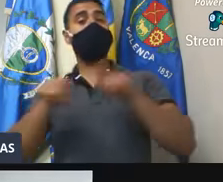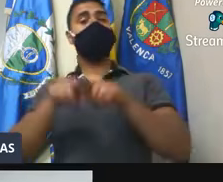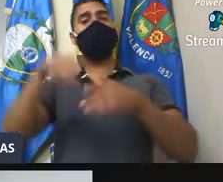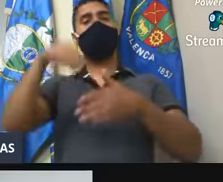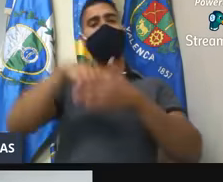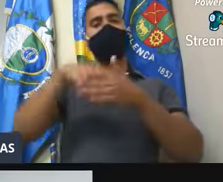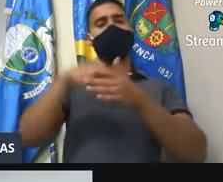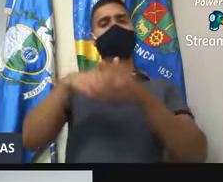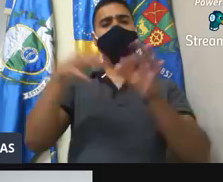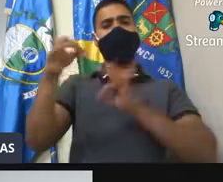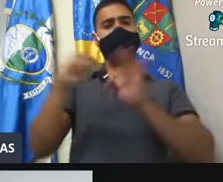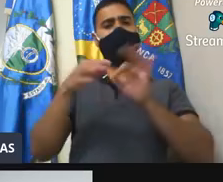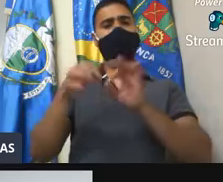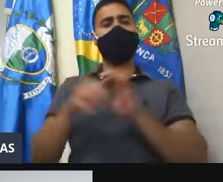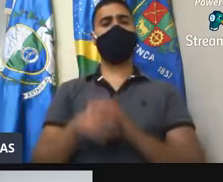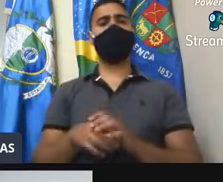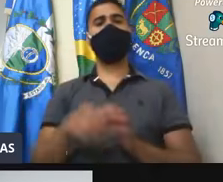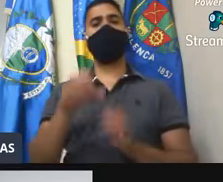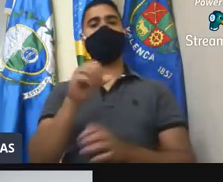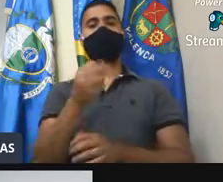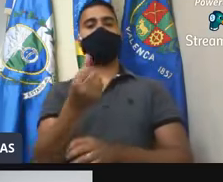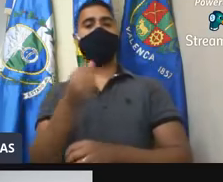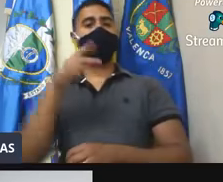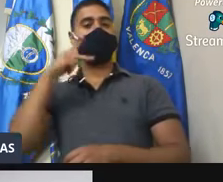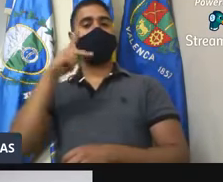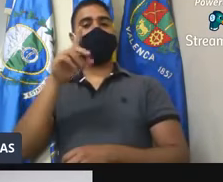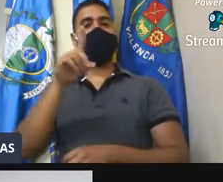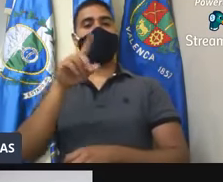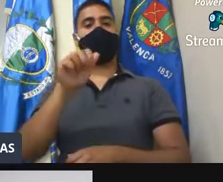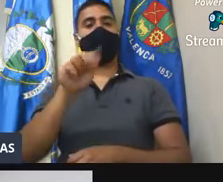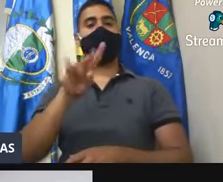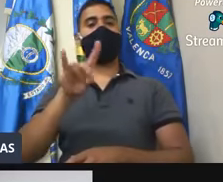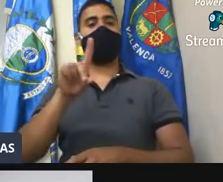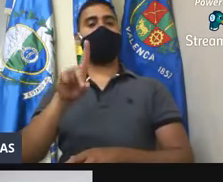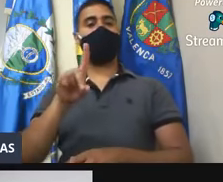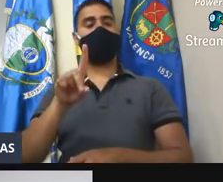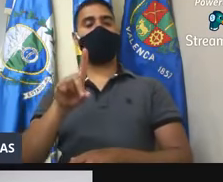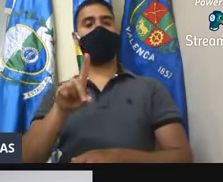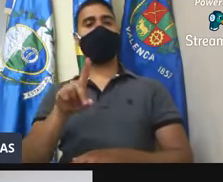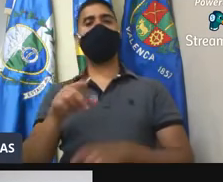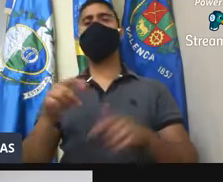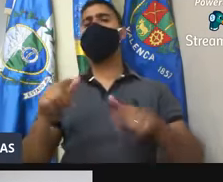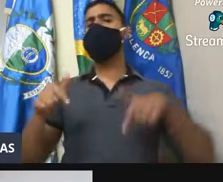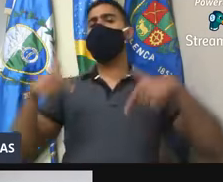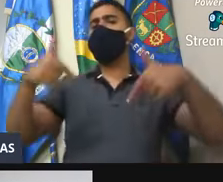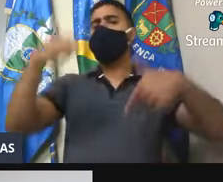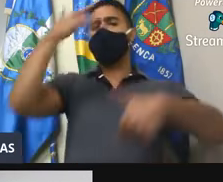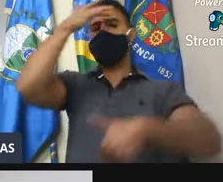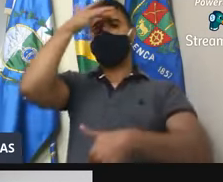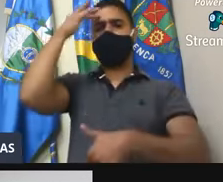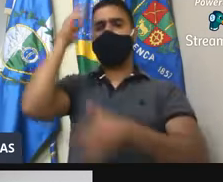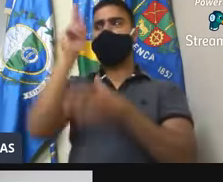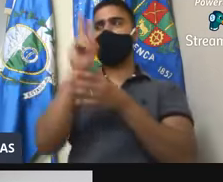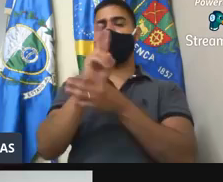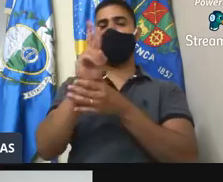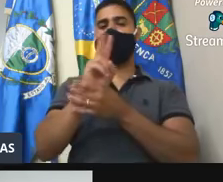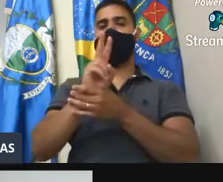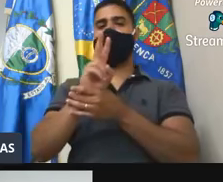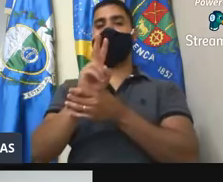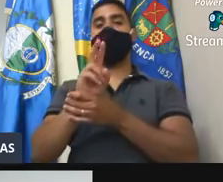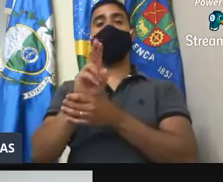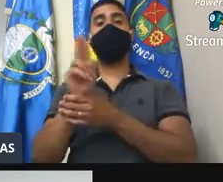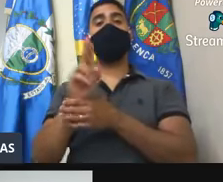do projeto de votação da resolução de 06 do vereador David Barbosa Nogueira, que concede o título honorífico de cidadão valenciano ao